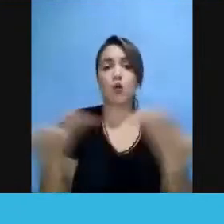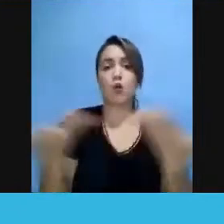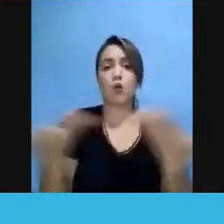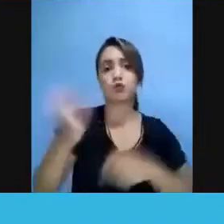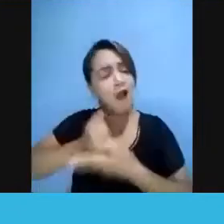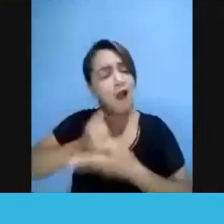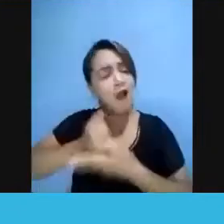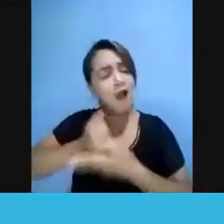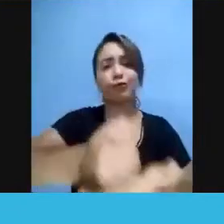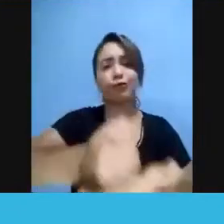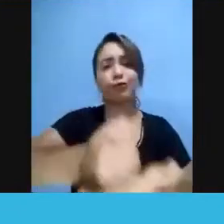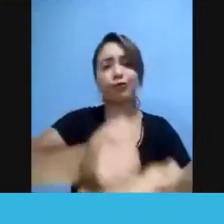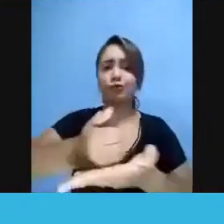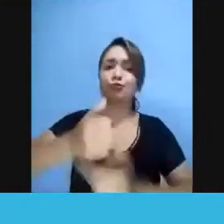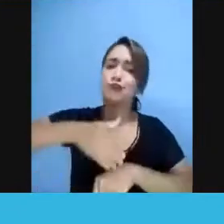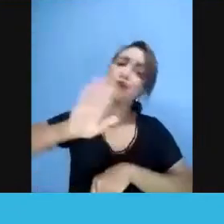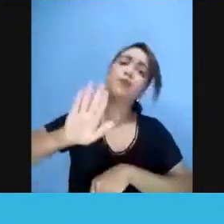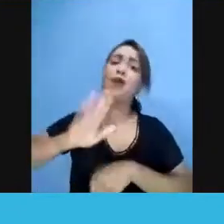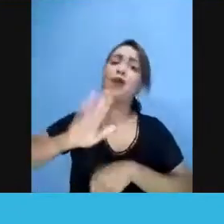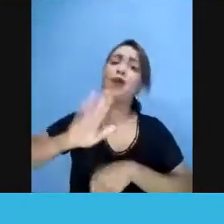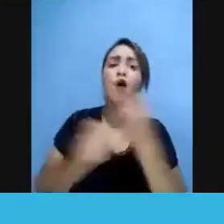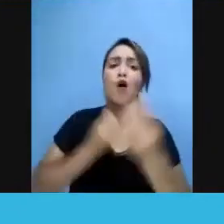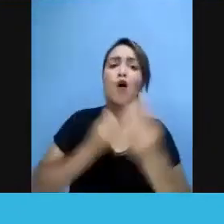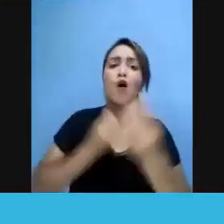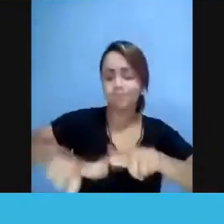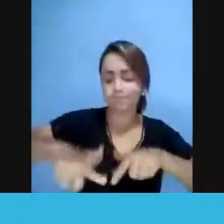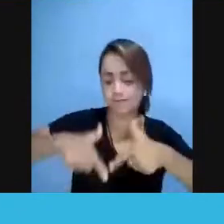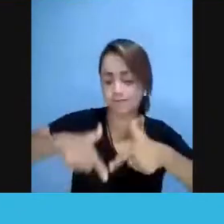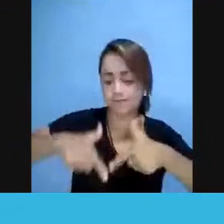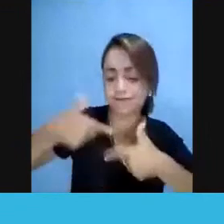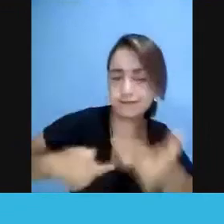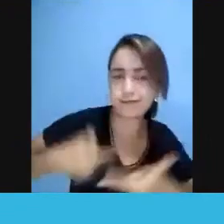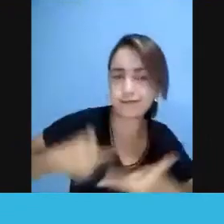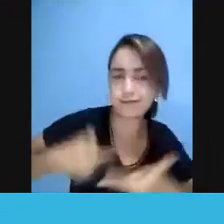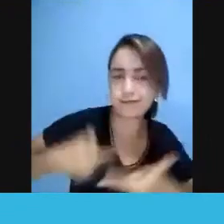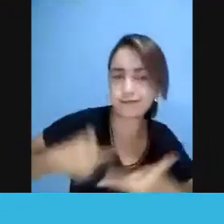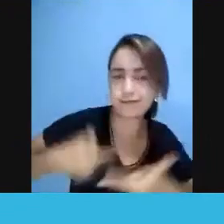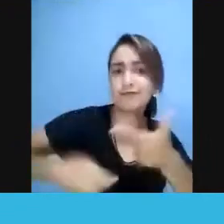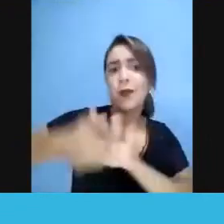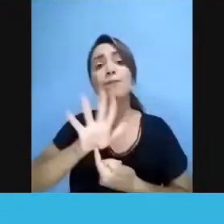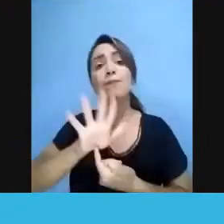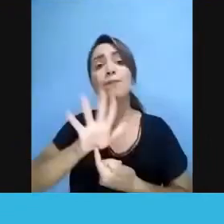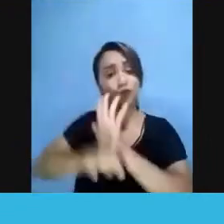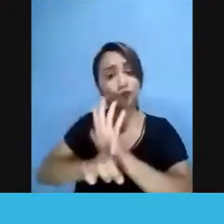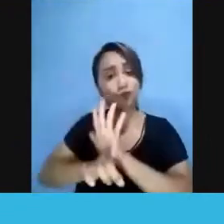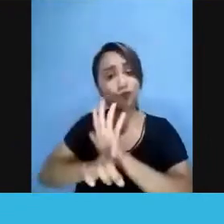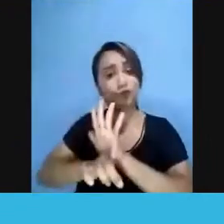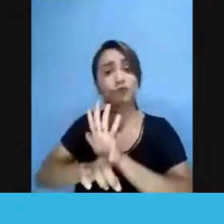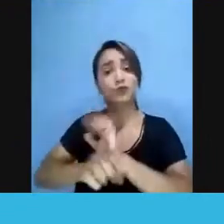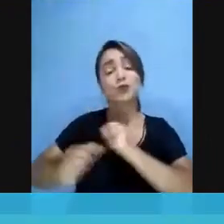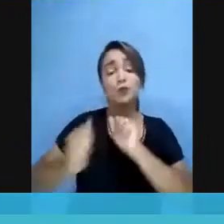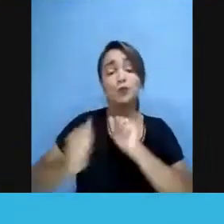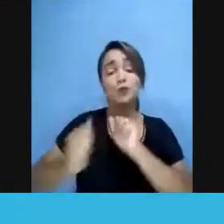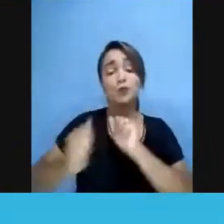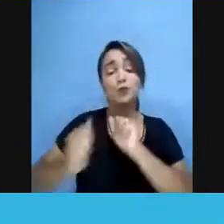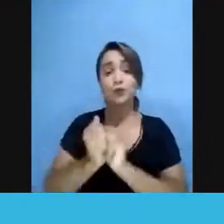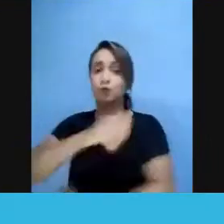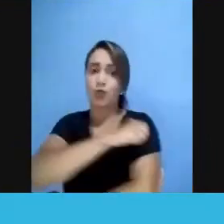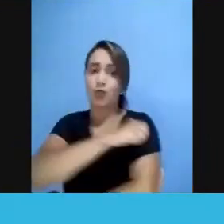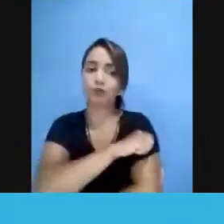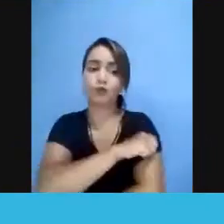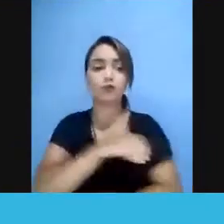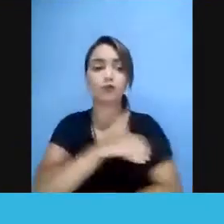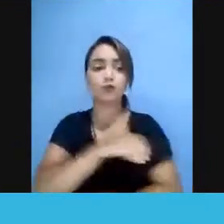nessa condução da luta pelo direito dos estudantes, né? Então,